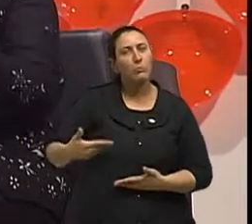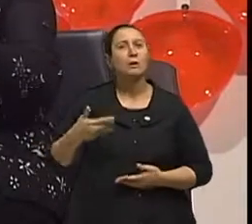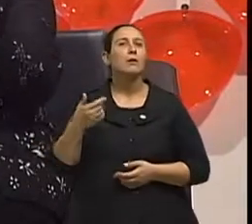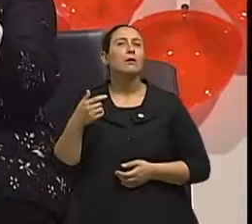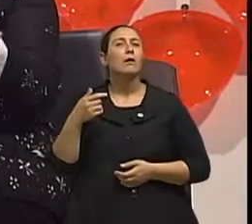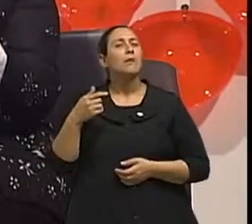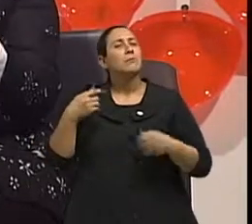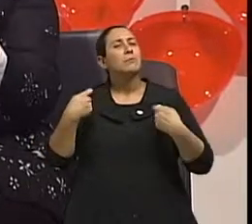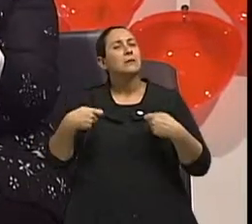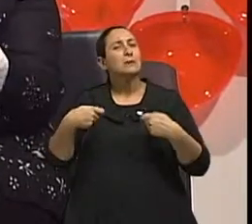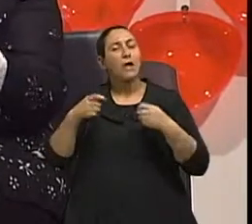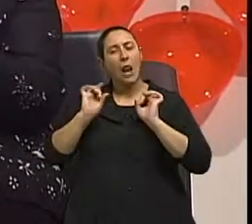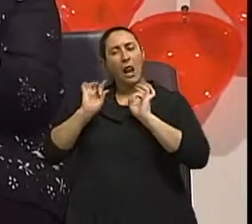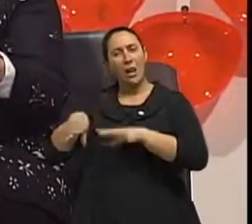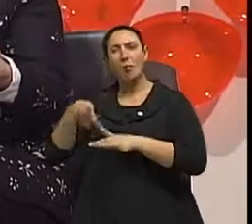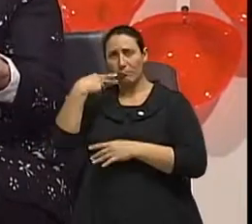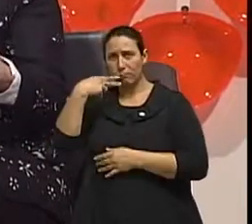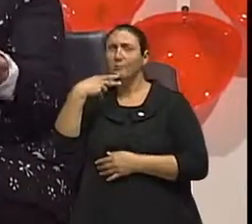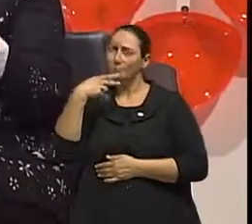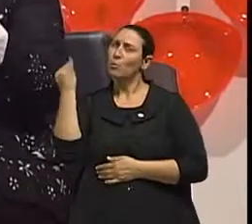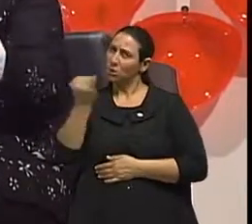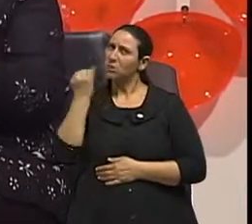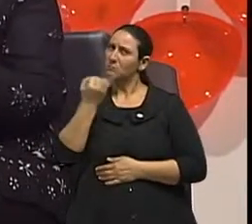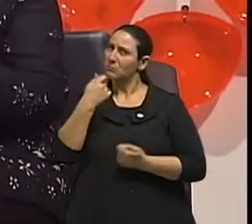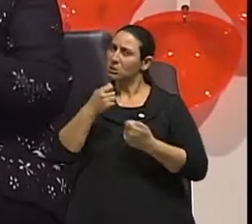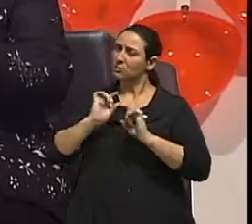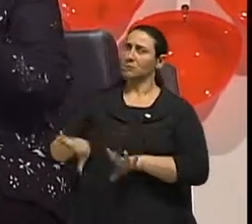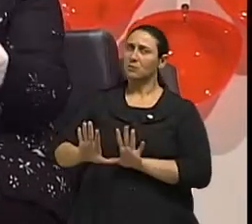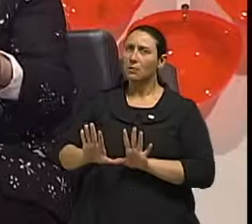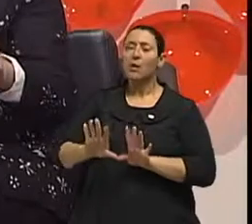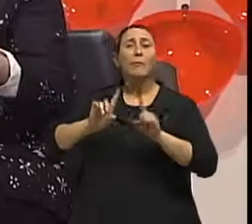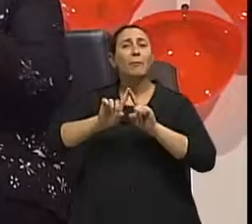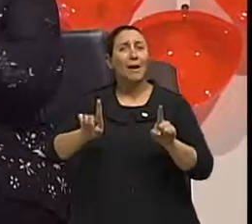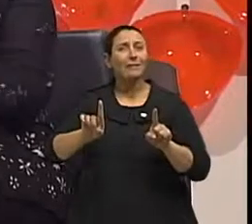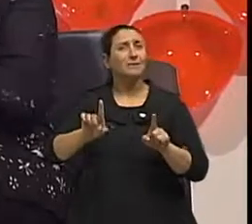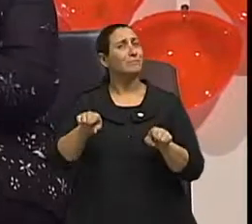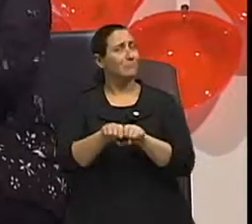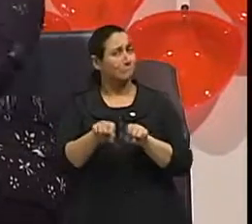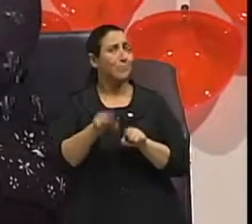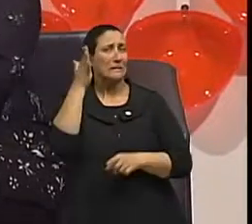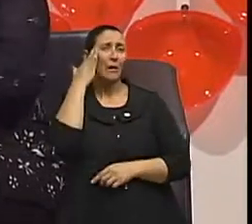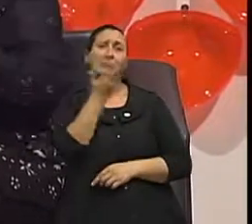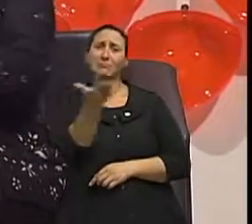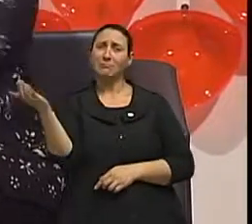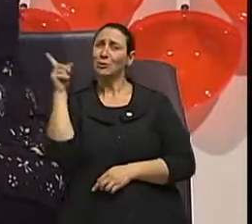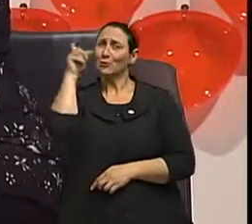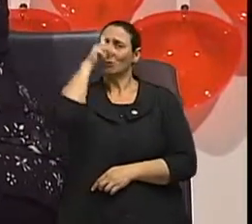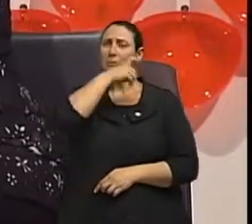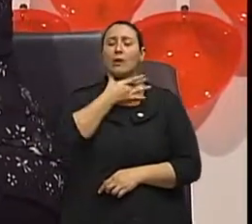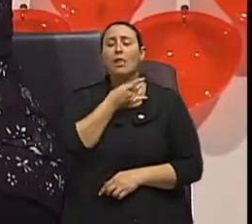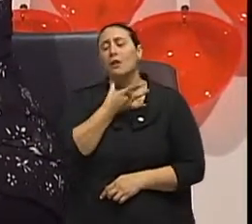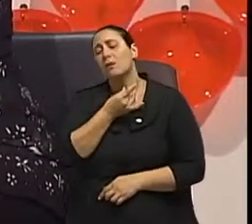deixar de fumar, por exemplo, é fundamental. E a gente também deixou claro que não é fácil. Nós sabemos, o doutor concorda,